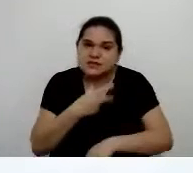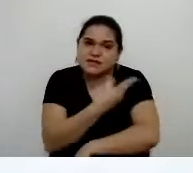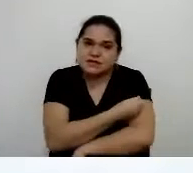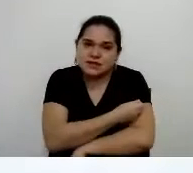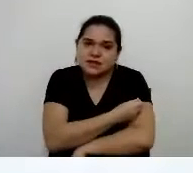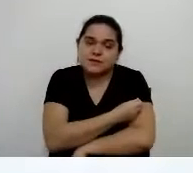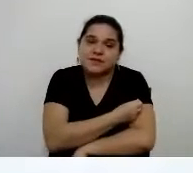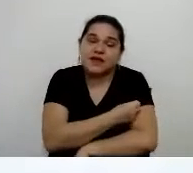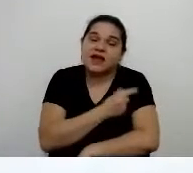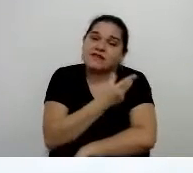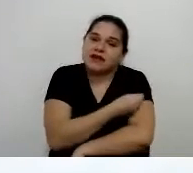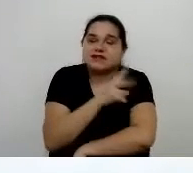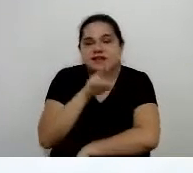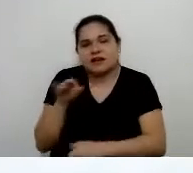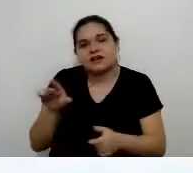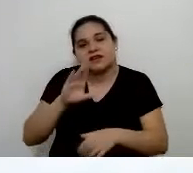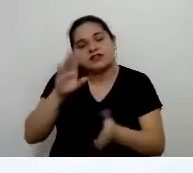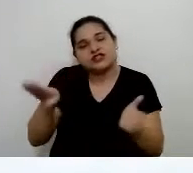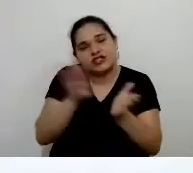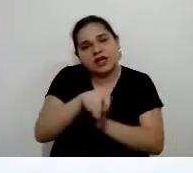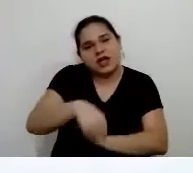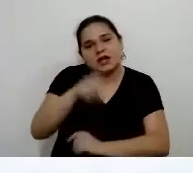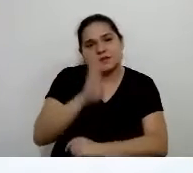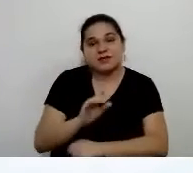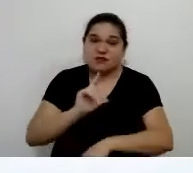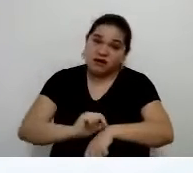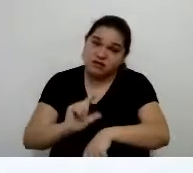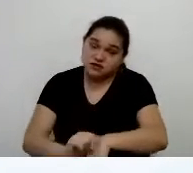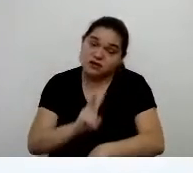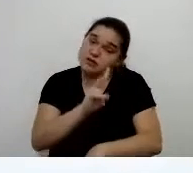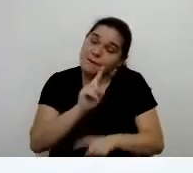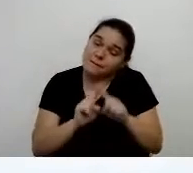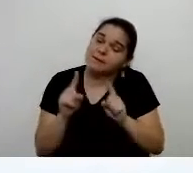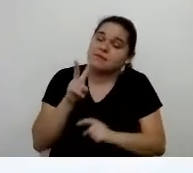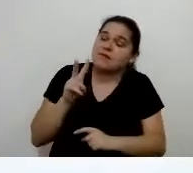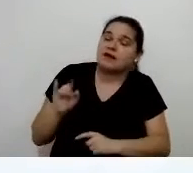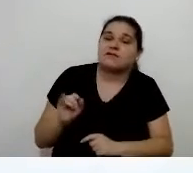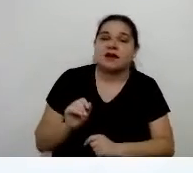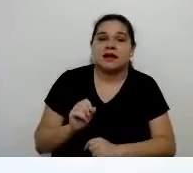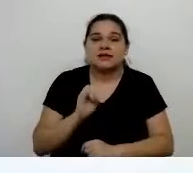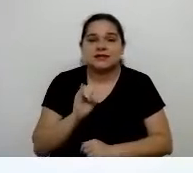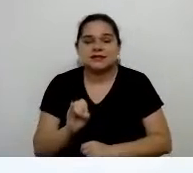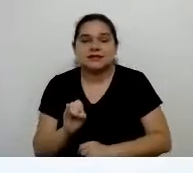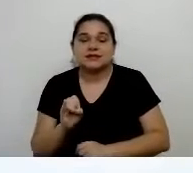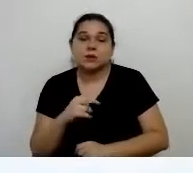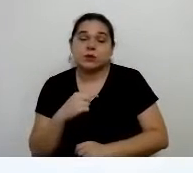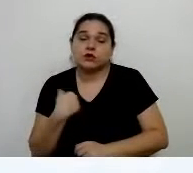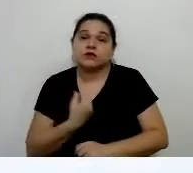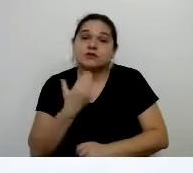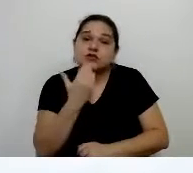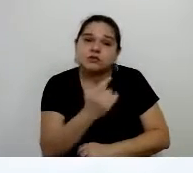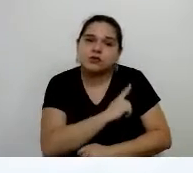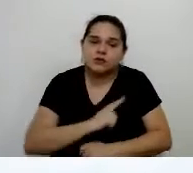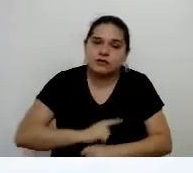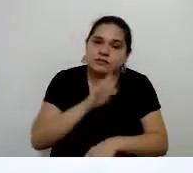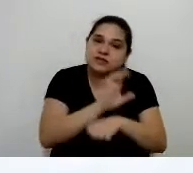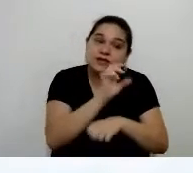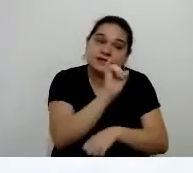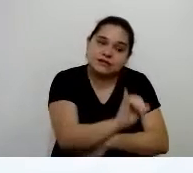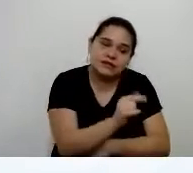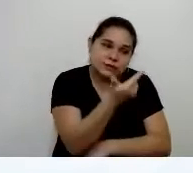chegar com certo atraso, é claro, mas vão chegar. Então, o nosso pedido ao governo do Estado é que, se não é possível a vacina, vamos criar ferramentas para